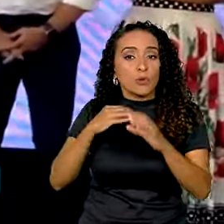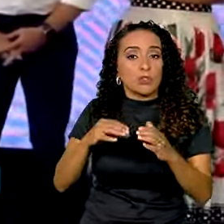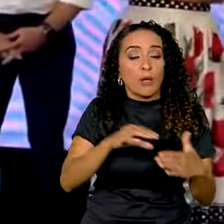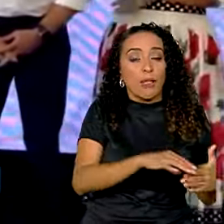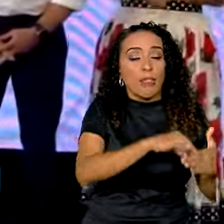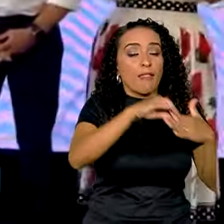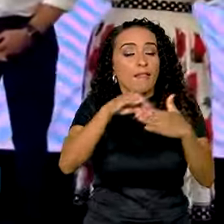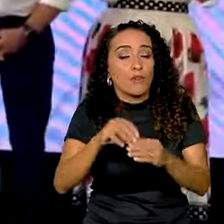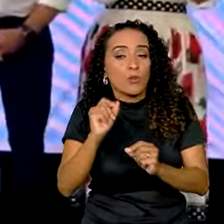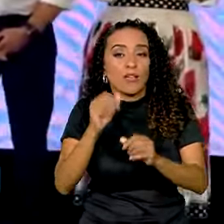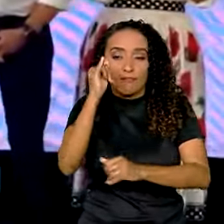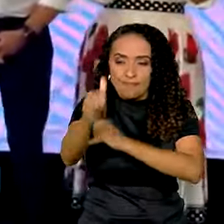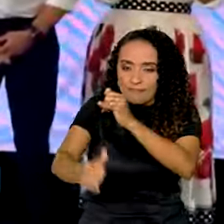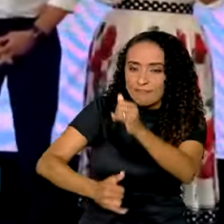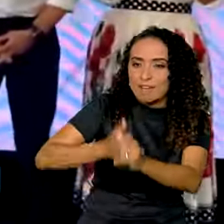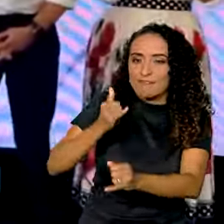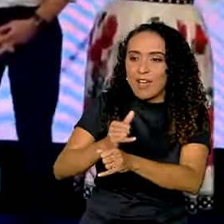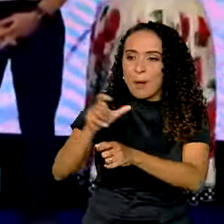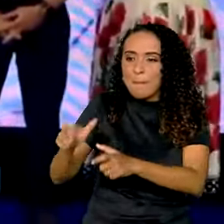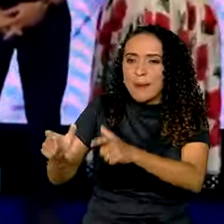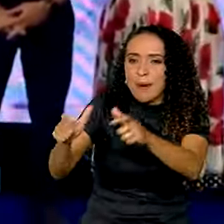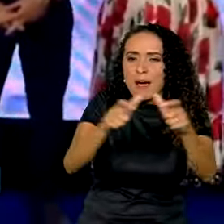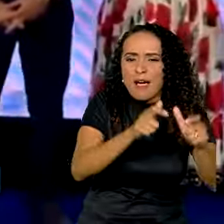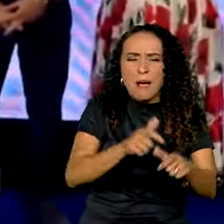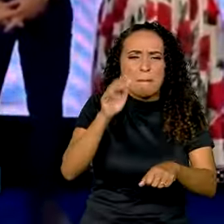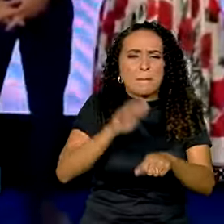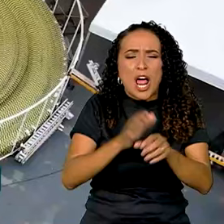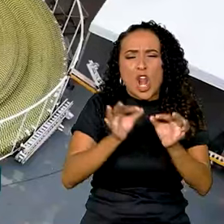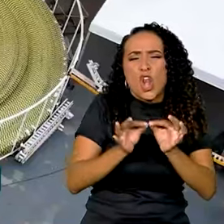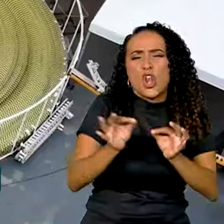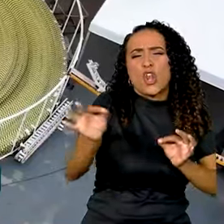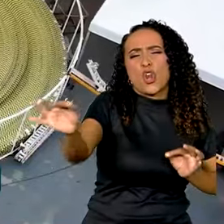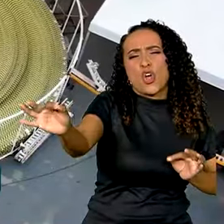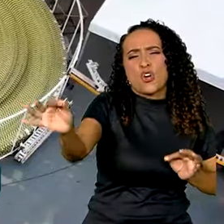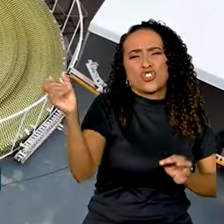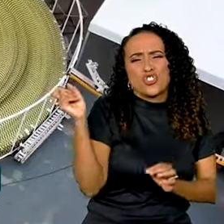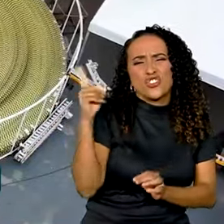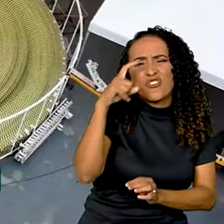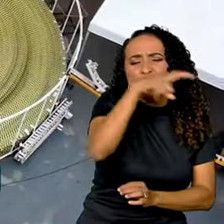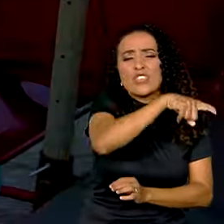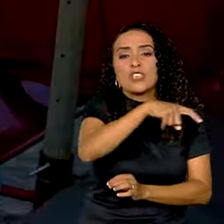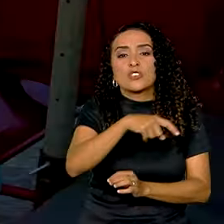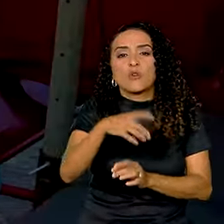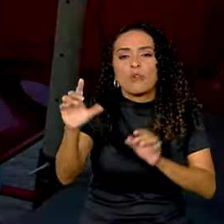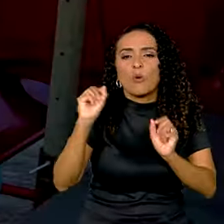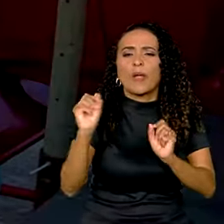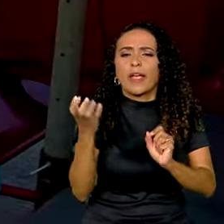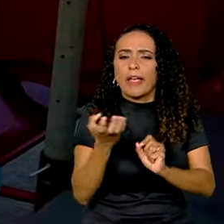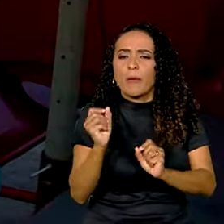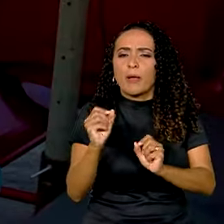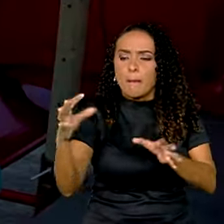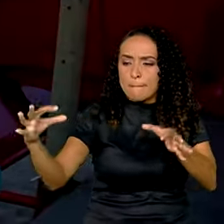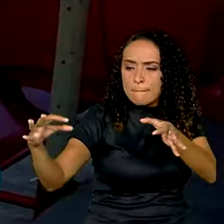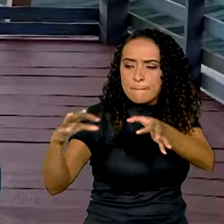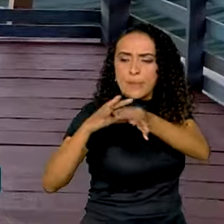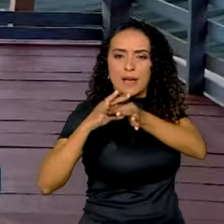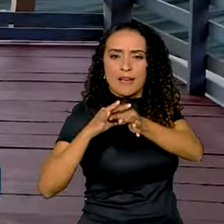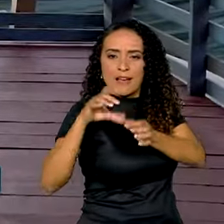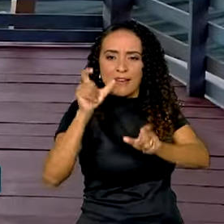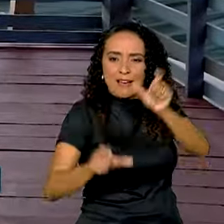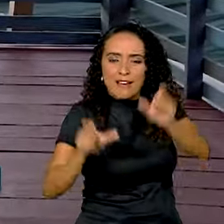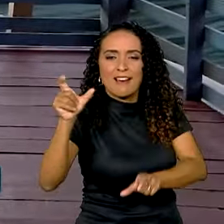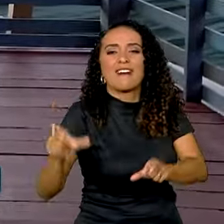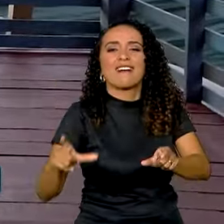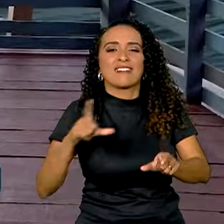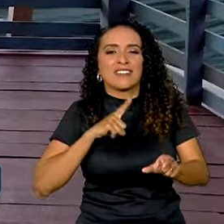levando internet para as regiões, os locais mais distantes, mais difíceis, buscando conectar os brasileiros que